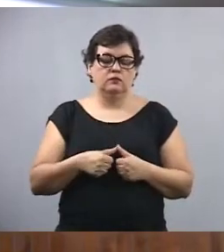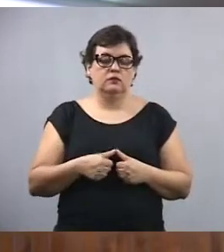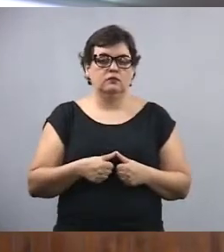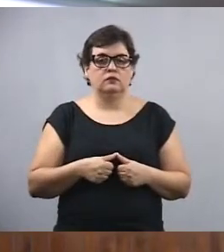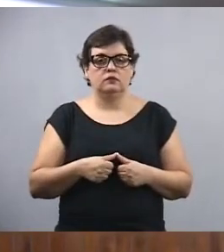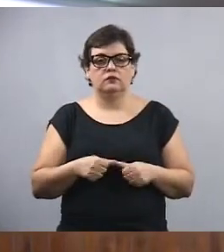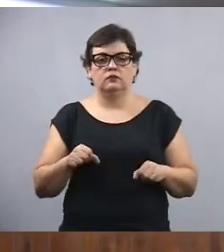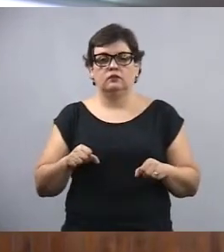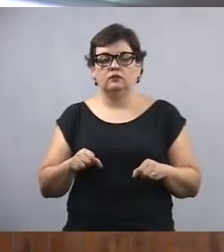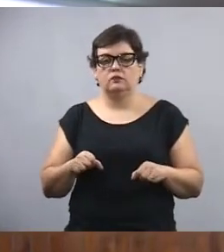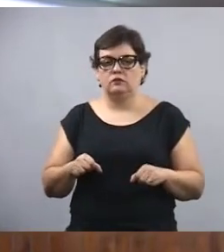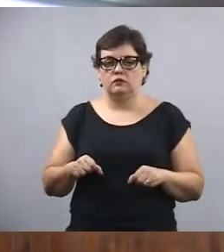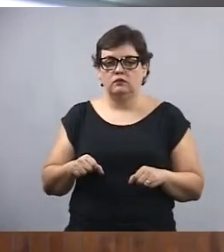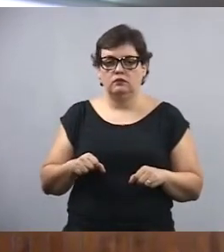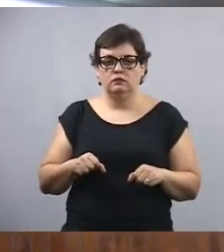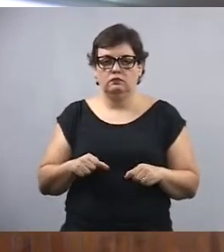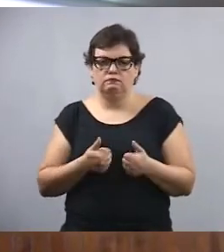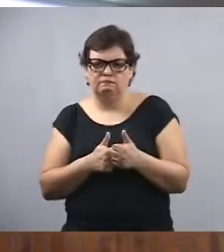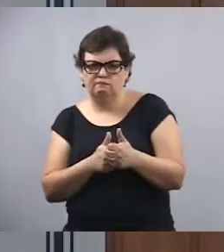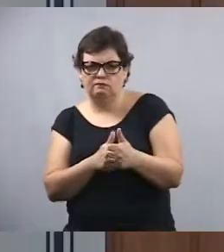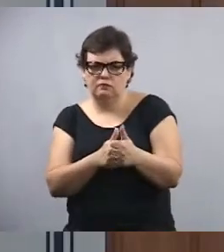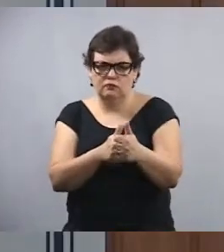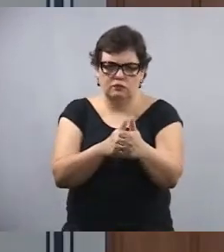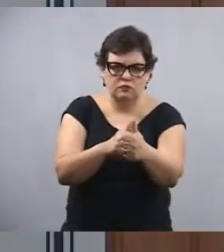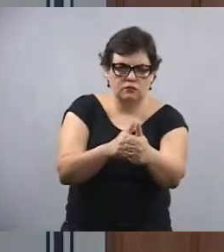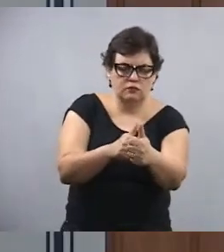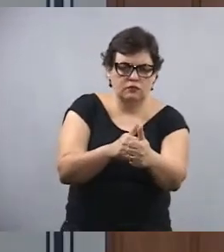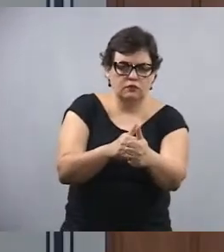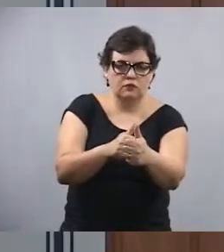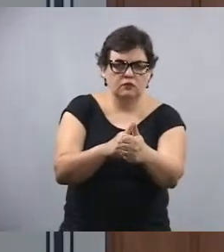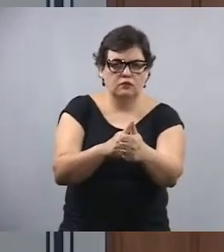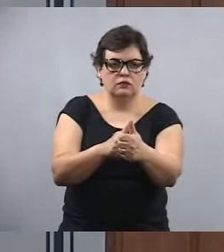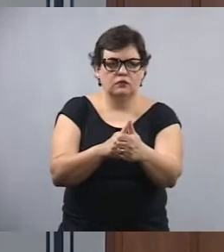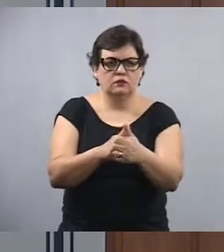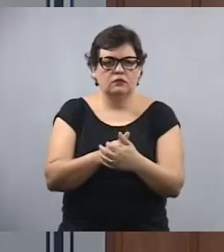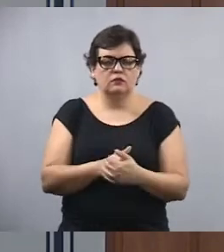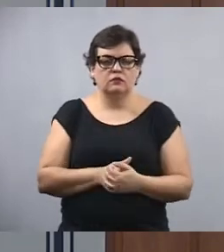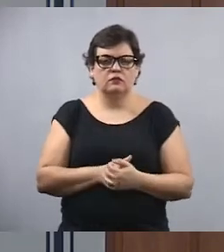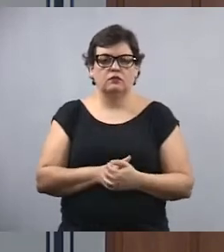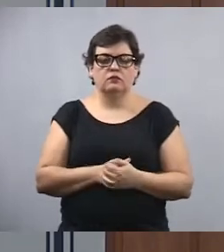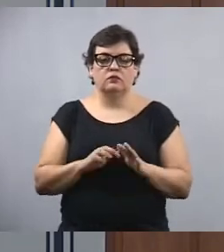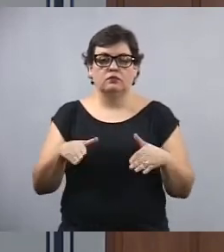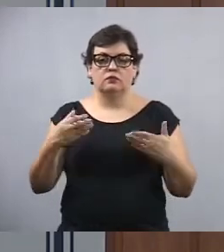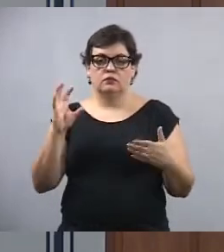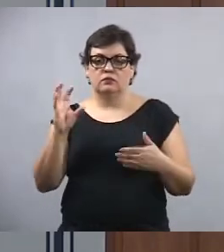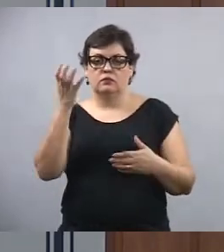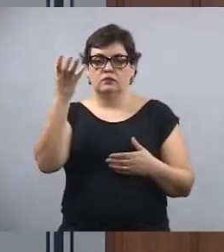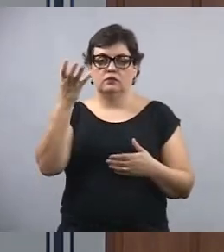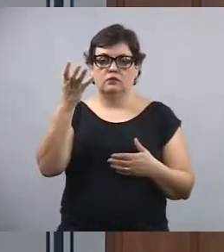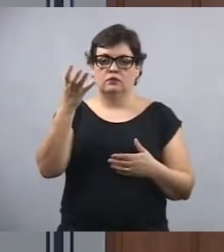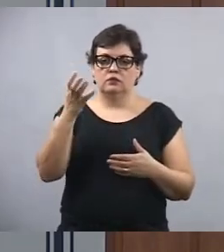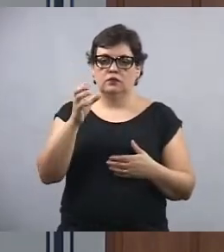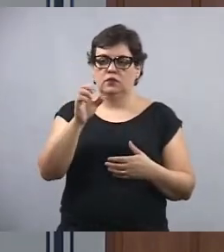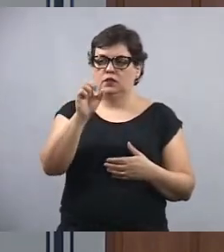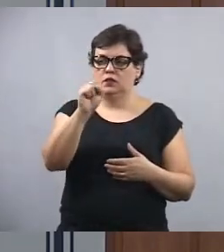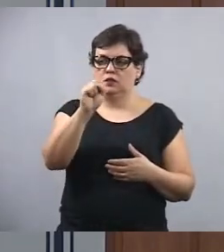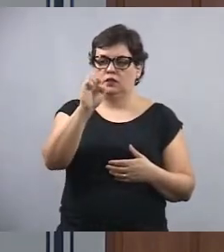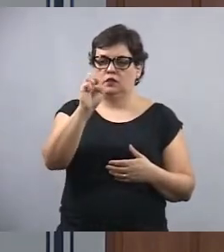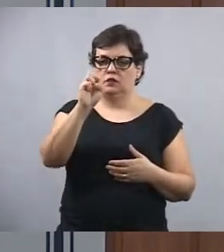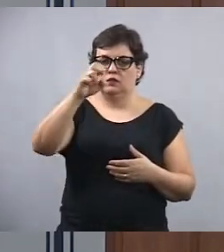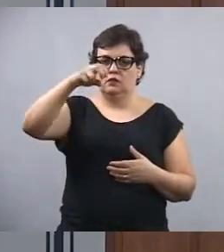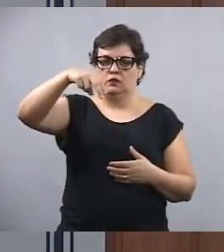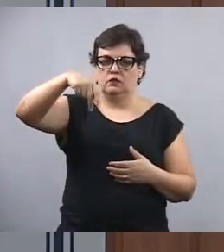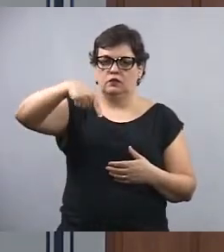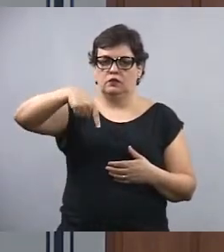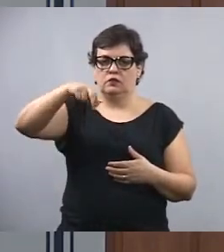numa perseguição, que está aí, acabou de acontecer aí um sequestro e nós temos que